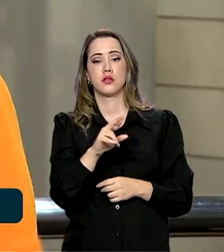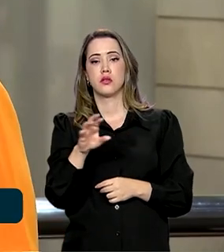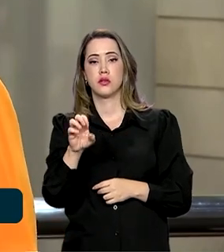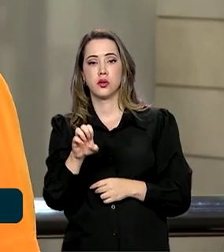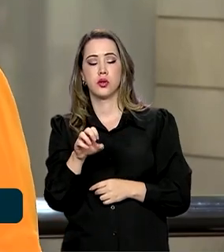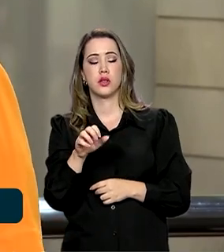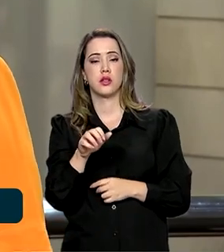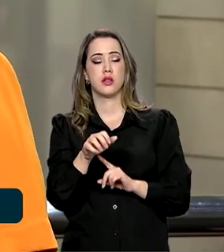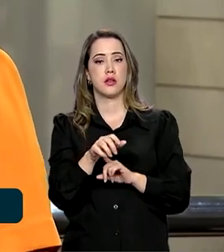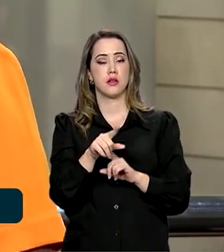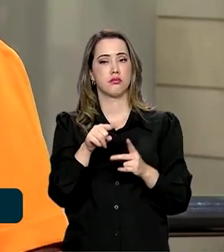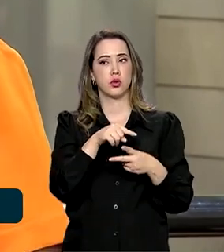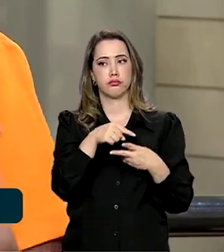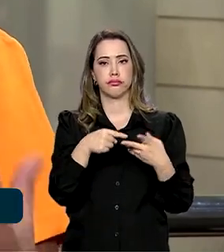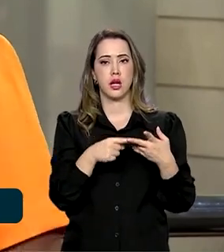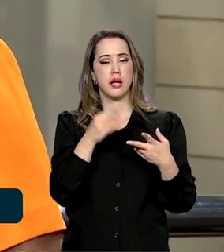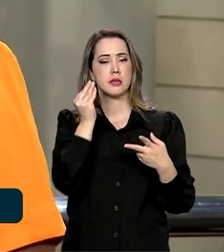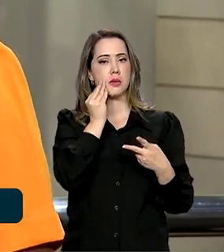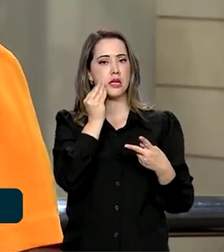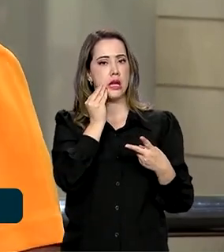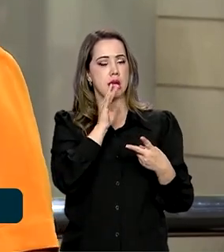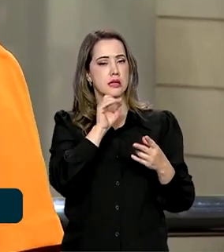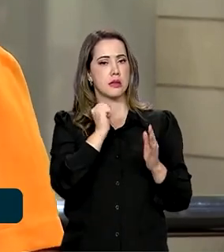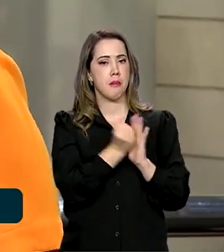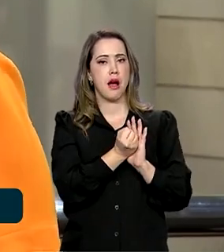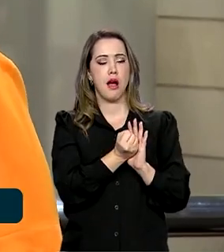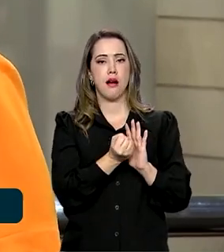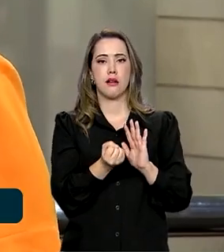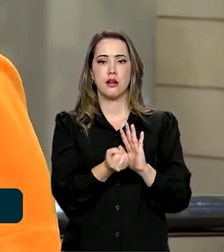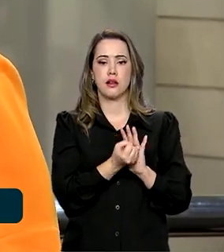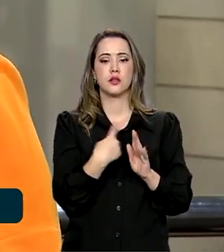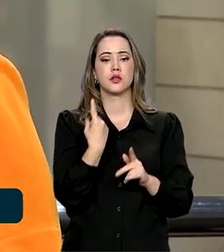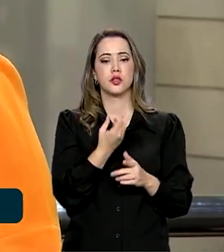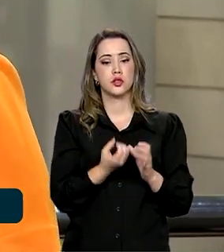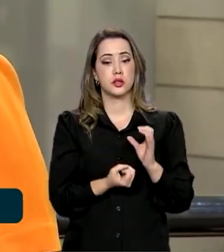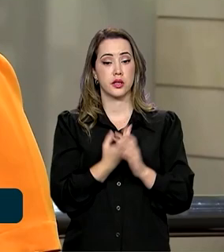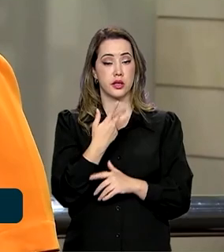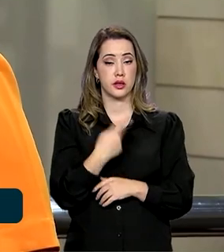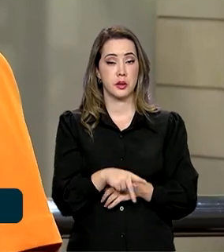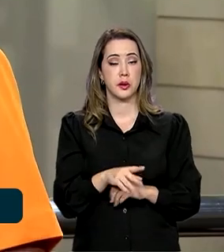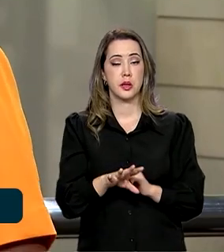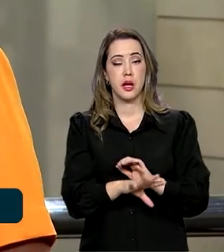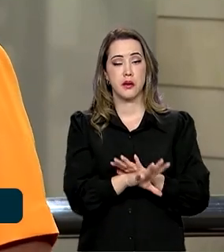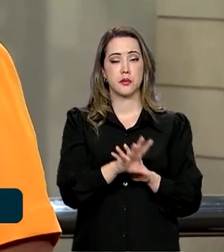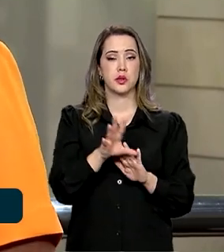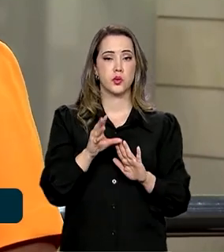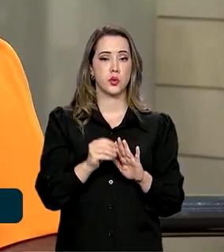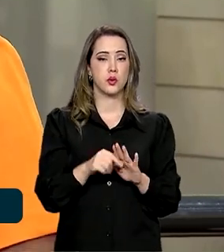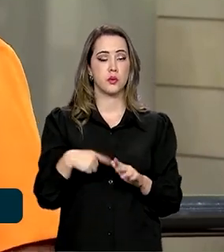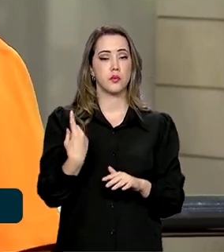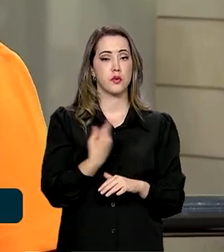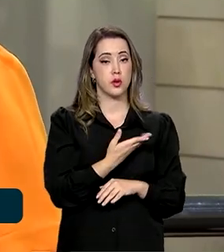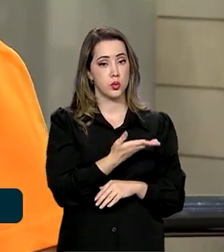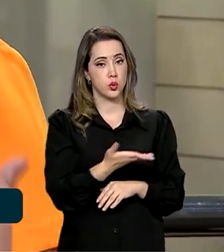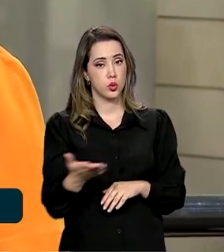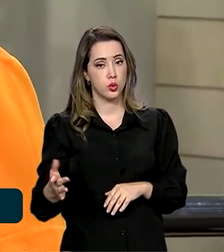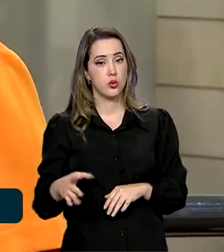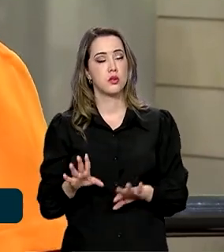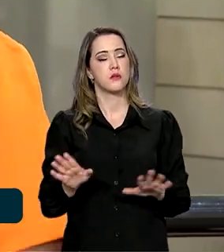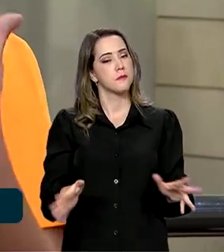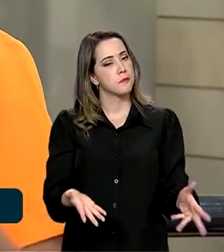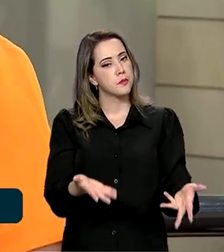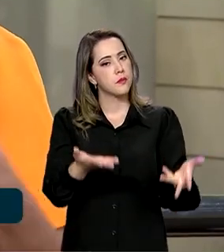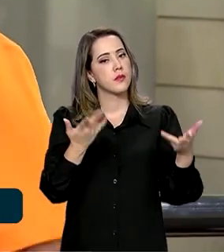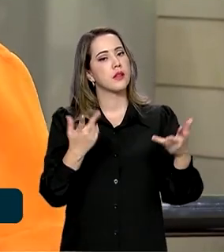Amazon Face, que são experiências singulares que nós estamos desenvolvendo aqui na Amazônia. Então, isso tudo vai dar um fôlego, um